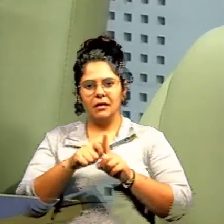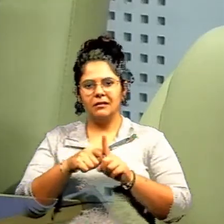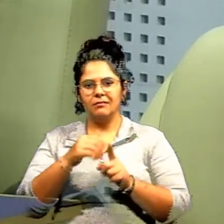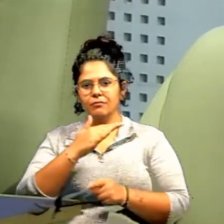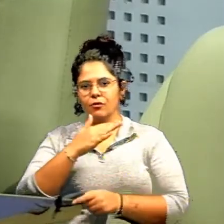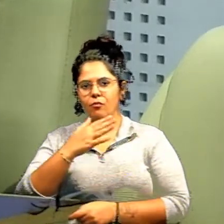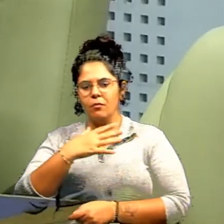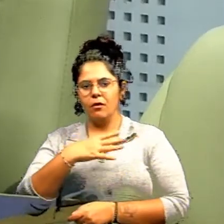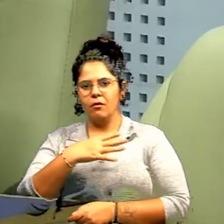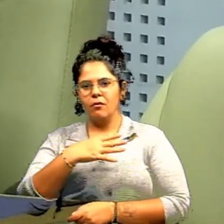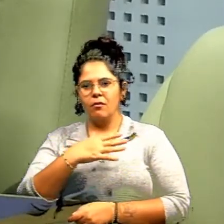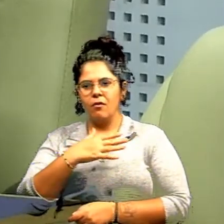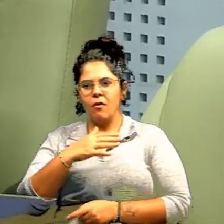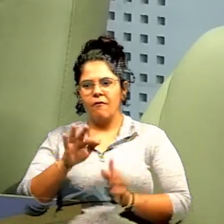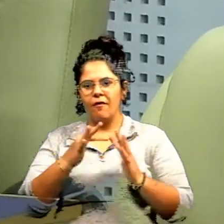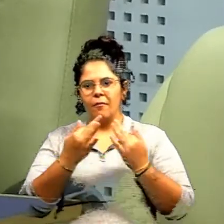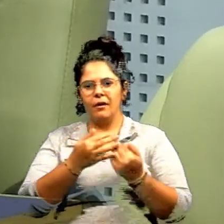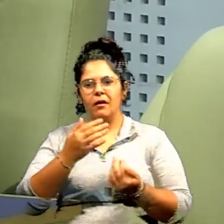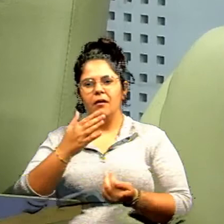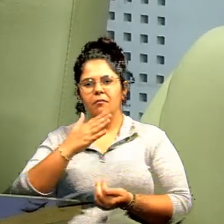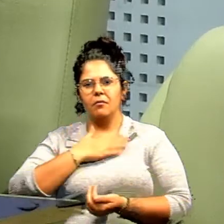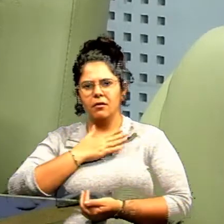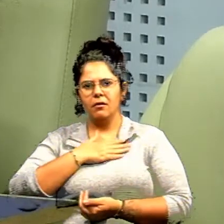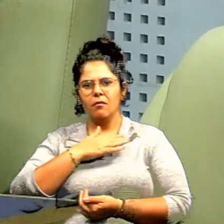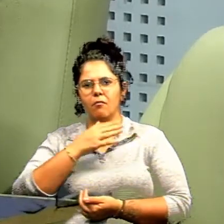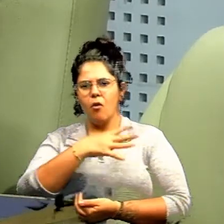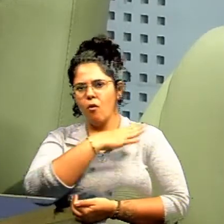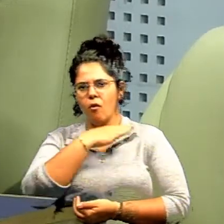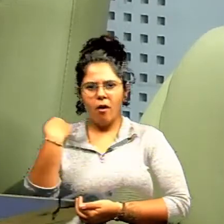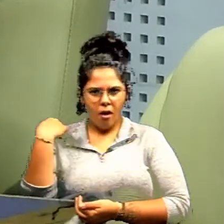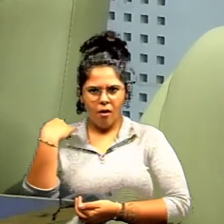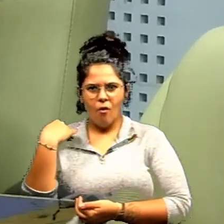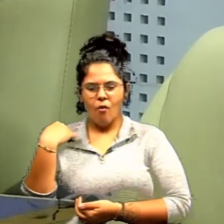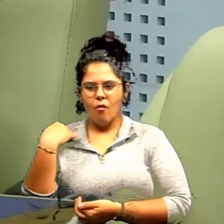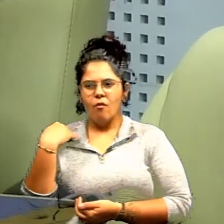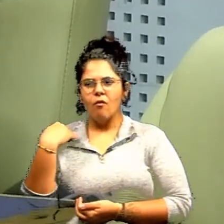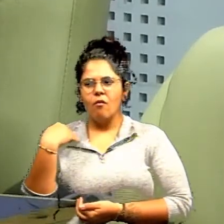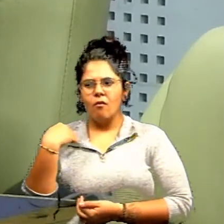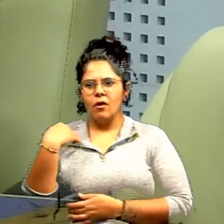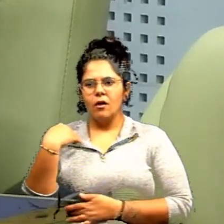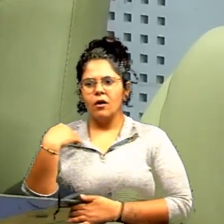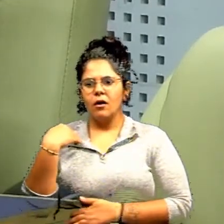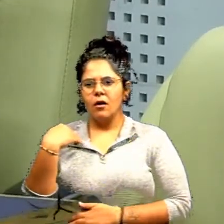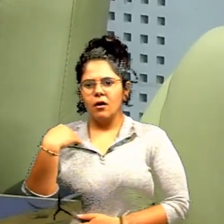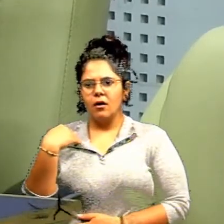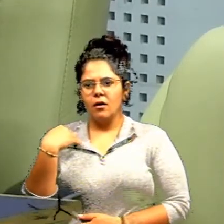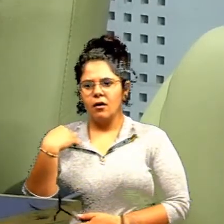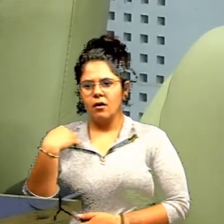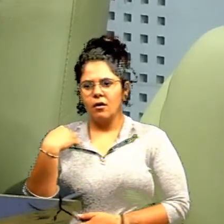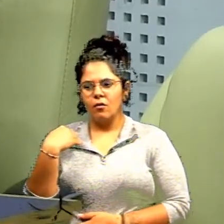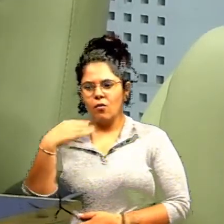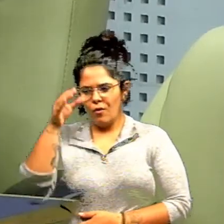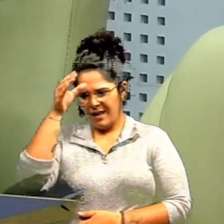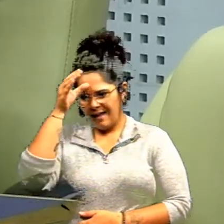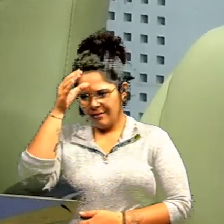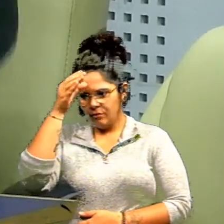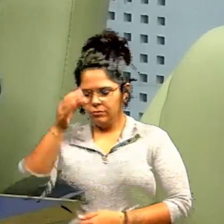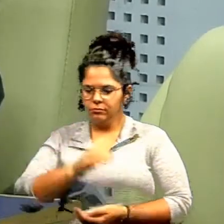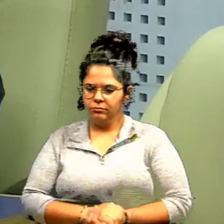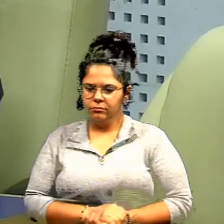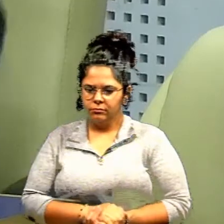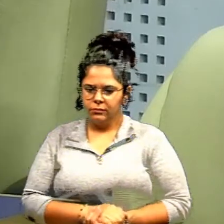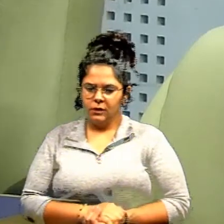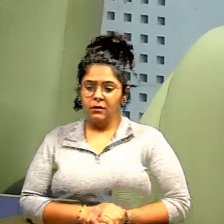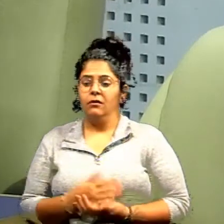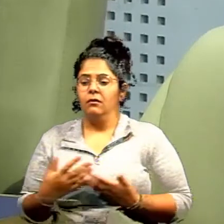cunhado ex-gerente do Bradesco na cidade de São Luís entrou no no clima do calotinho da pinga é só da